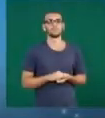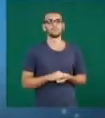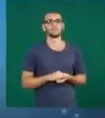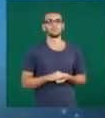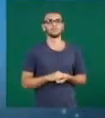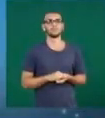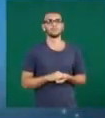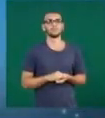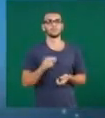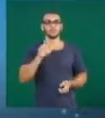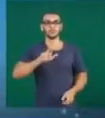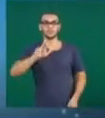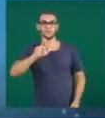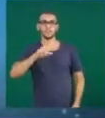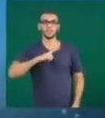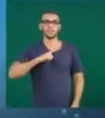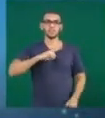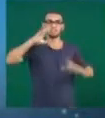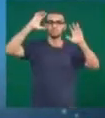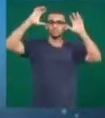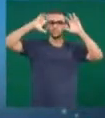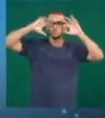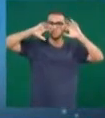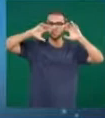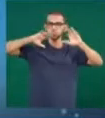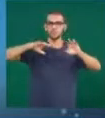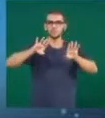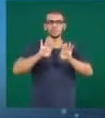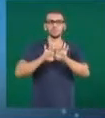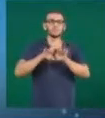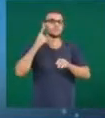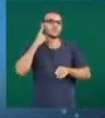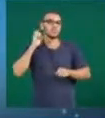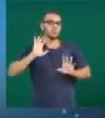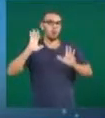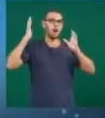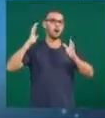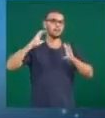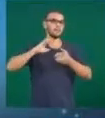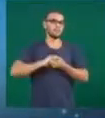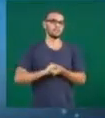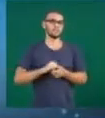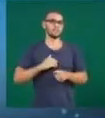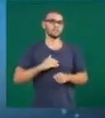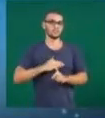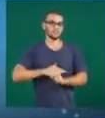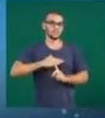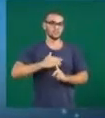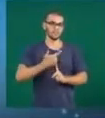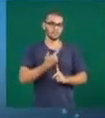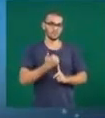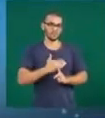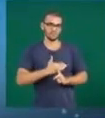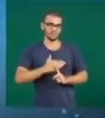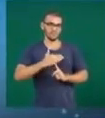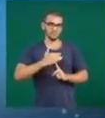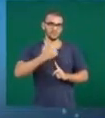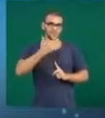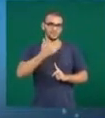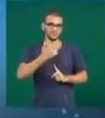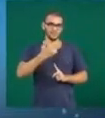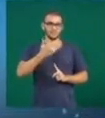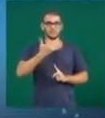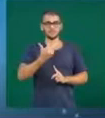Em Uberlândia, o dia vai ser de chuva contra voadas. A temperatura é de 21 e a máxima de 26